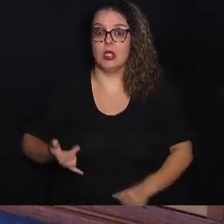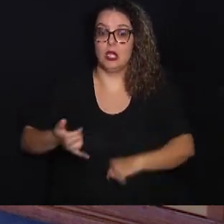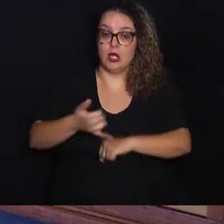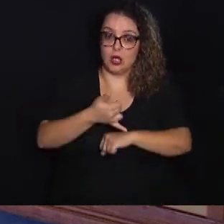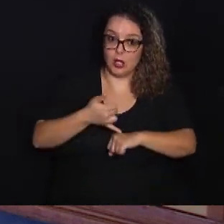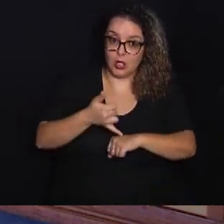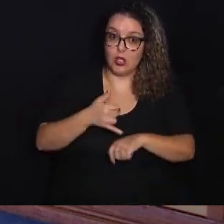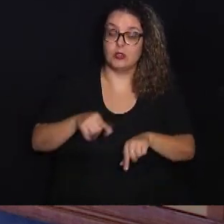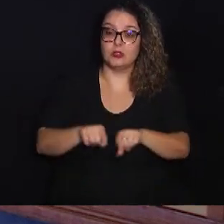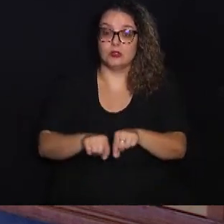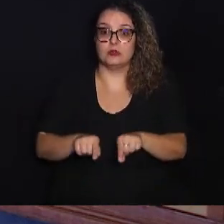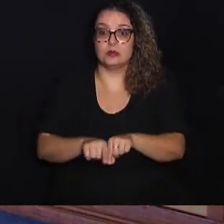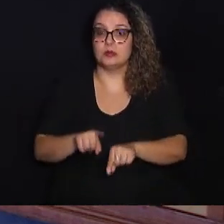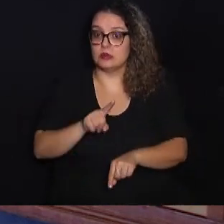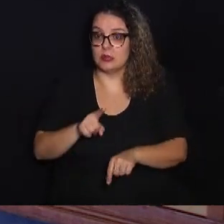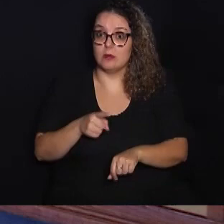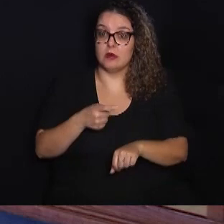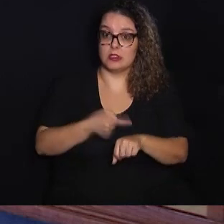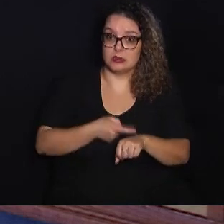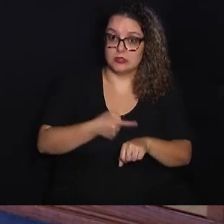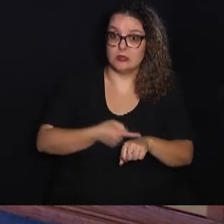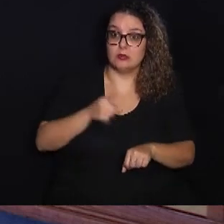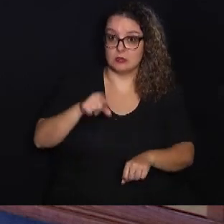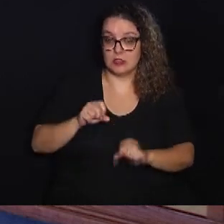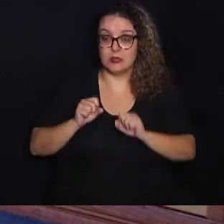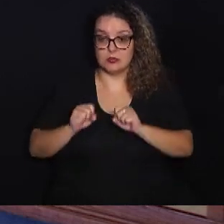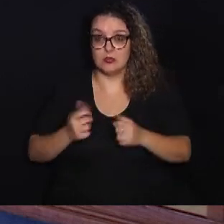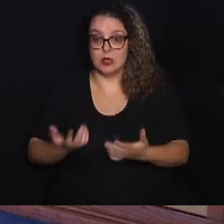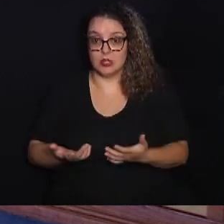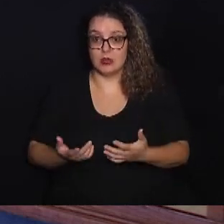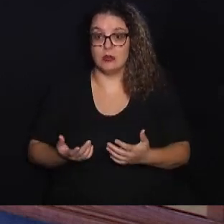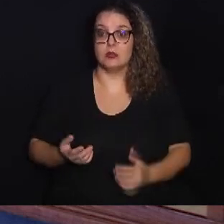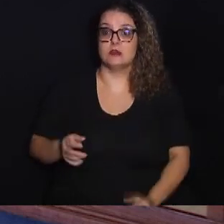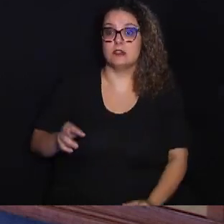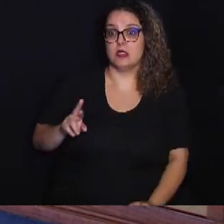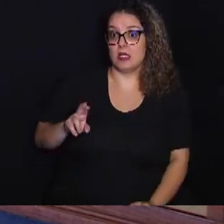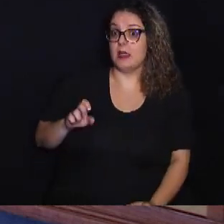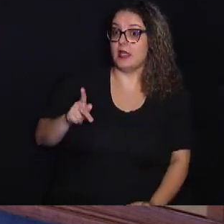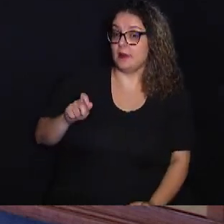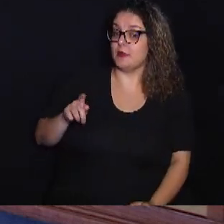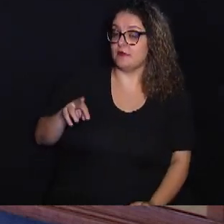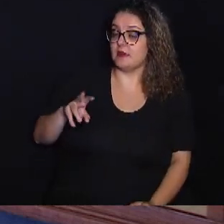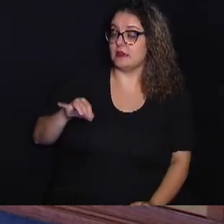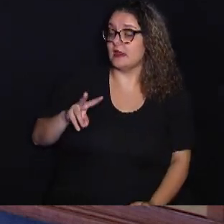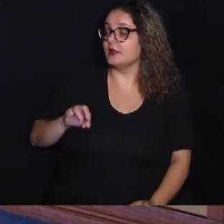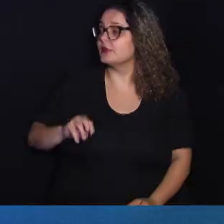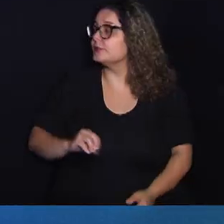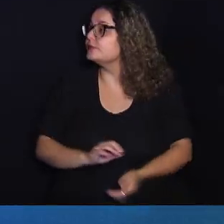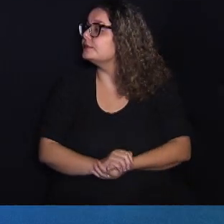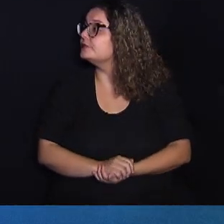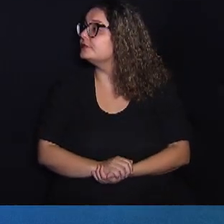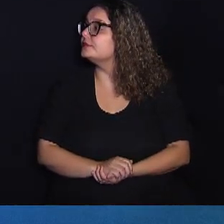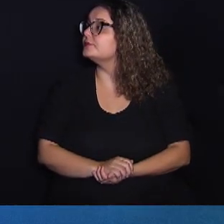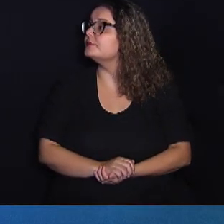que é mais óleo também, ele não é sólido, mas ele também pode ser reaproveitado.